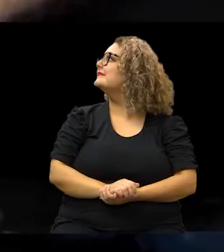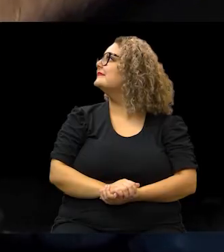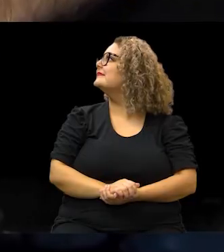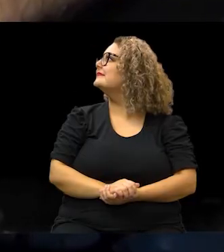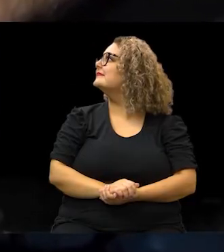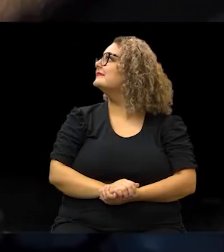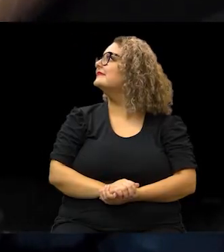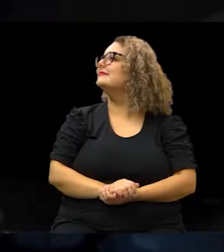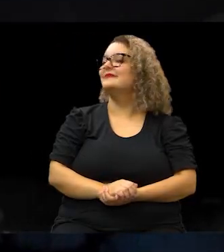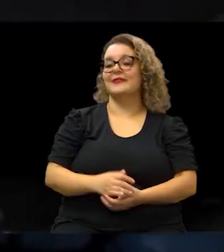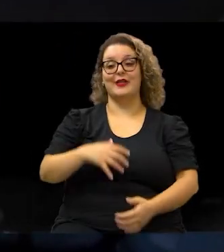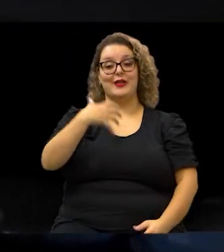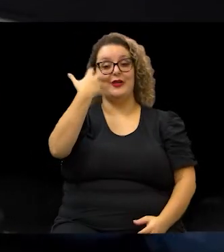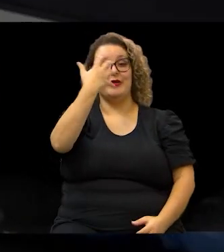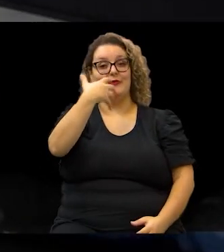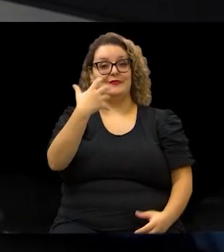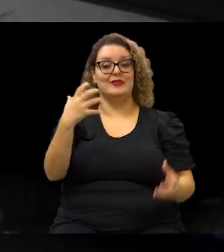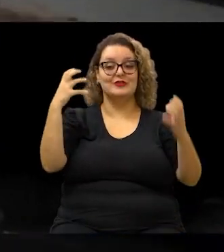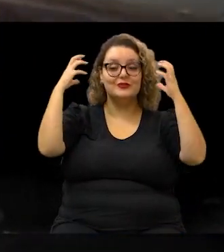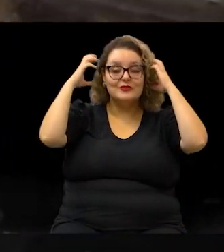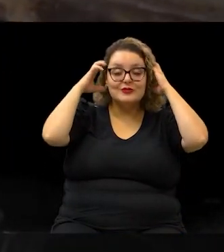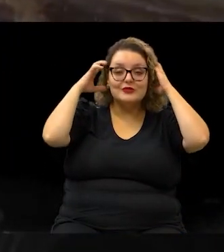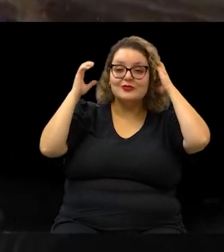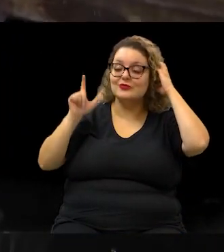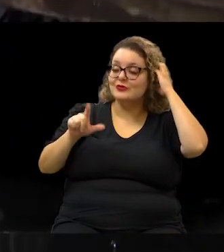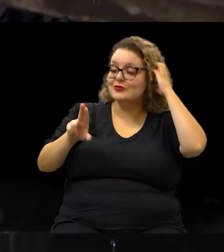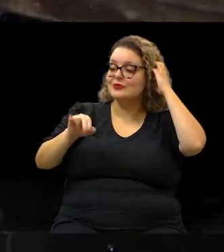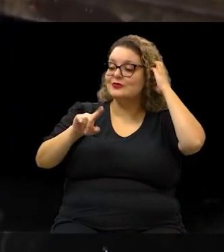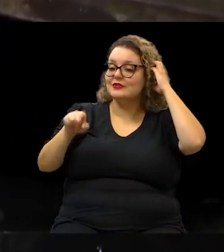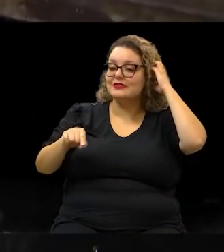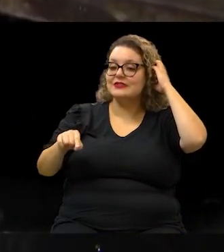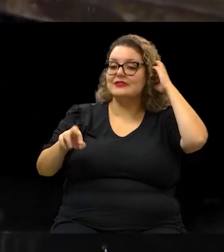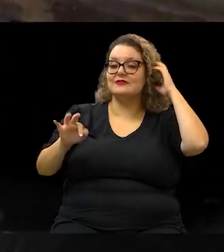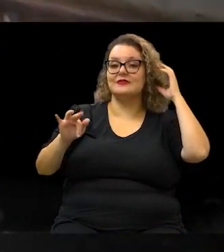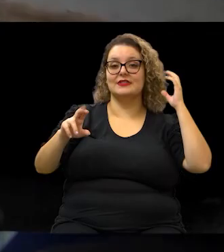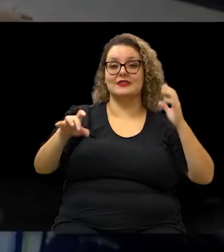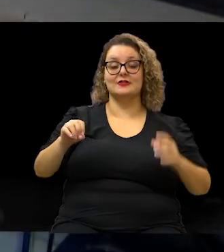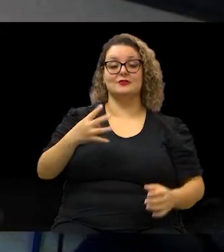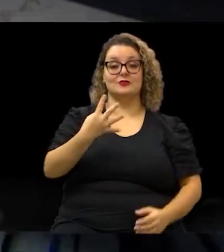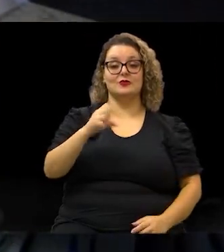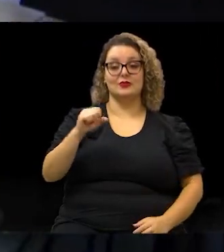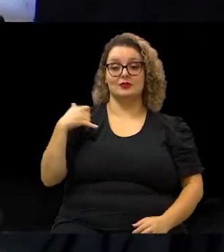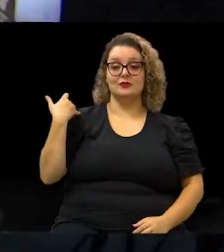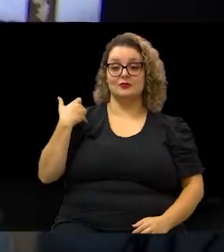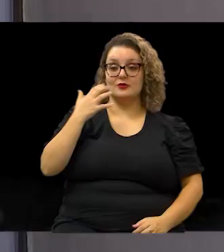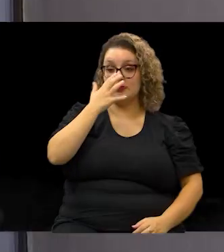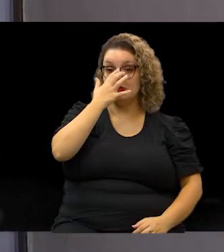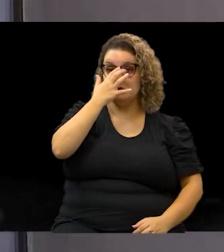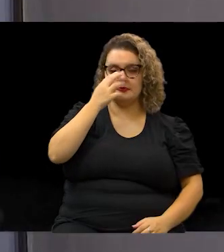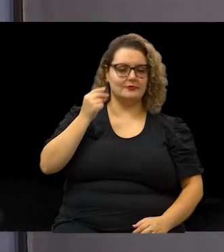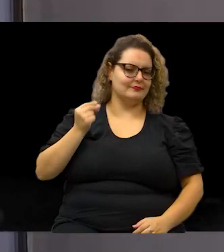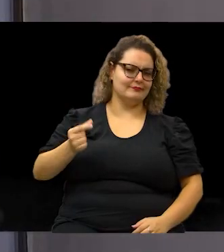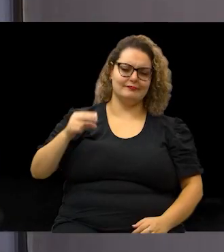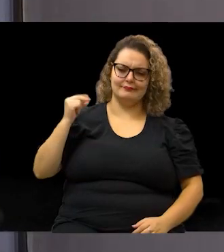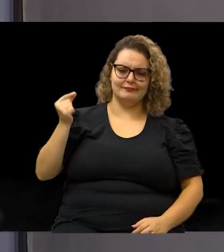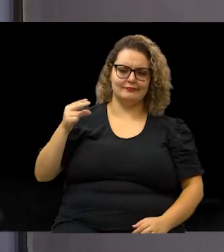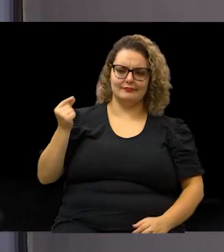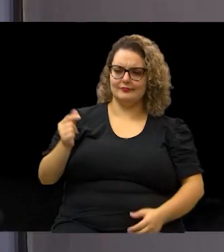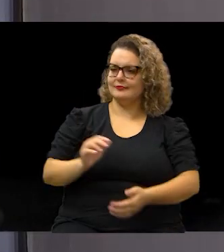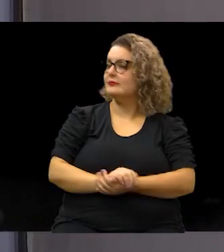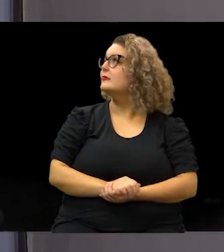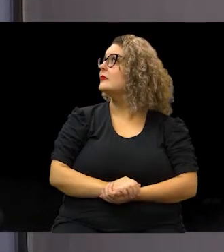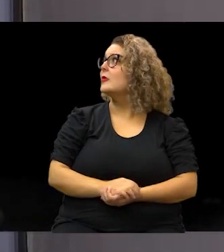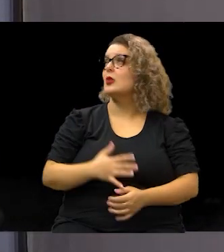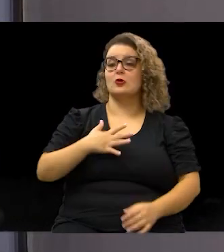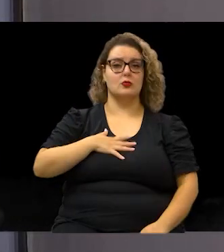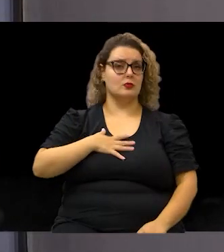A paixão pelo rádio do Luiz Fernando, que tem 48 anos, vem desde sempre. Desde os meus 4